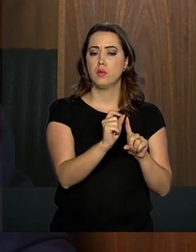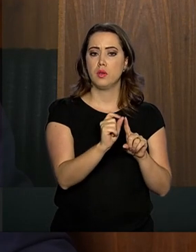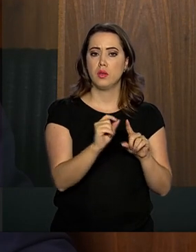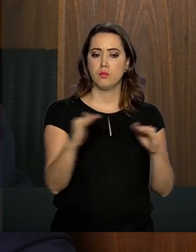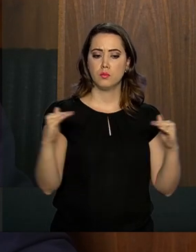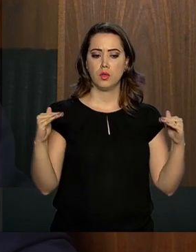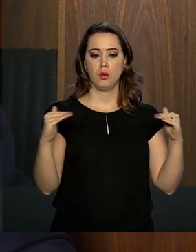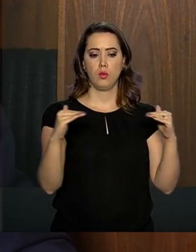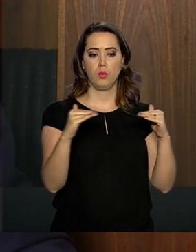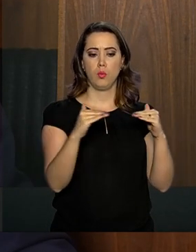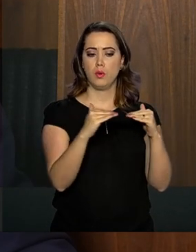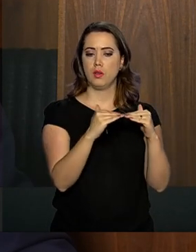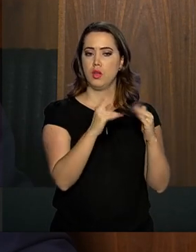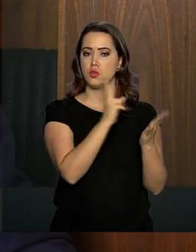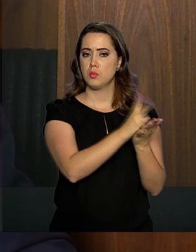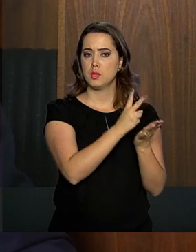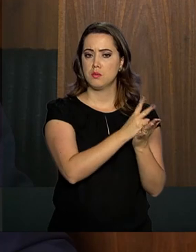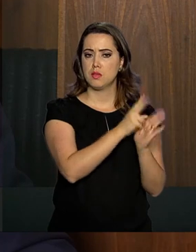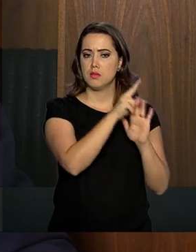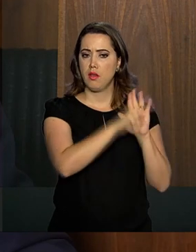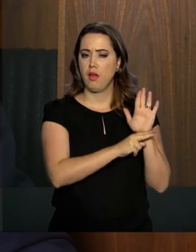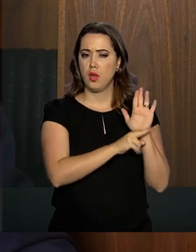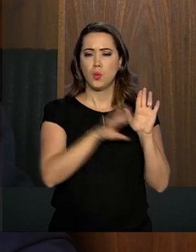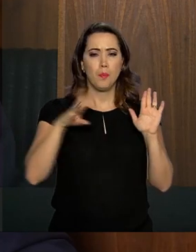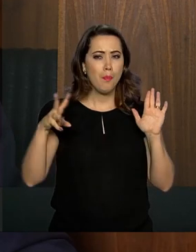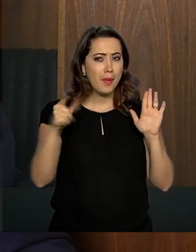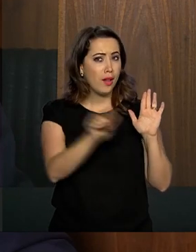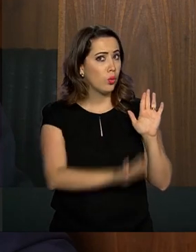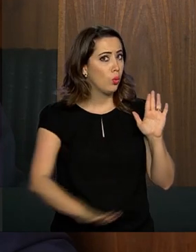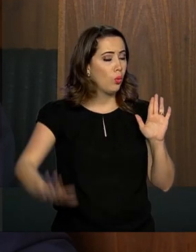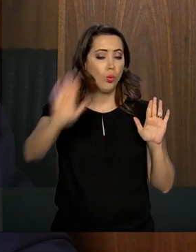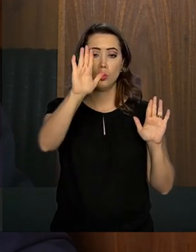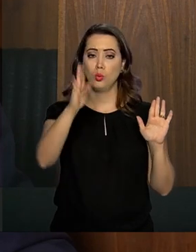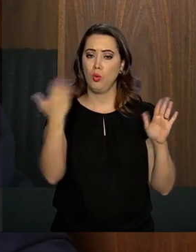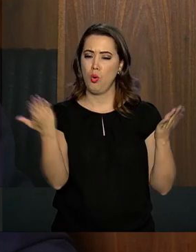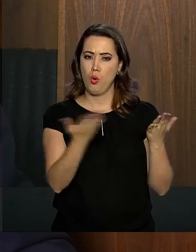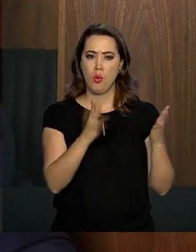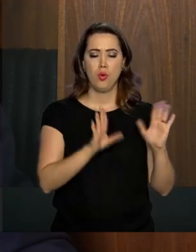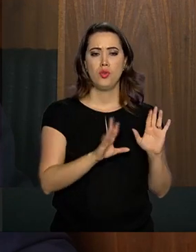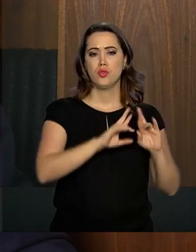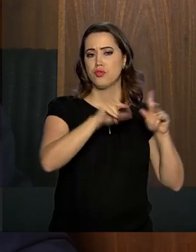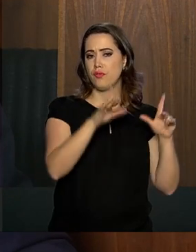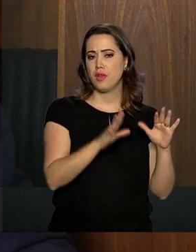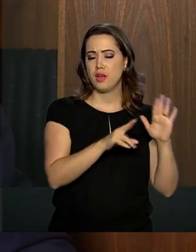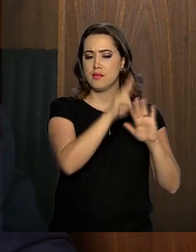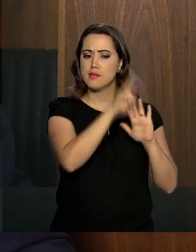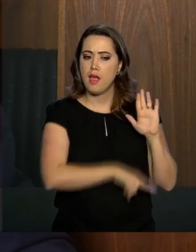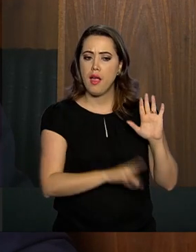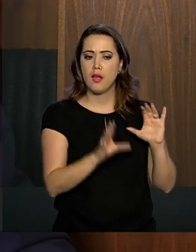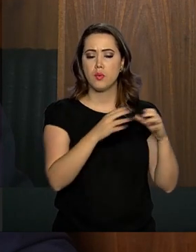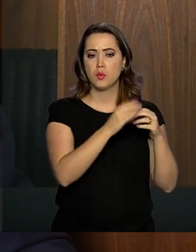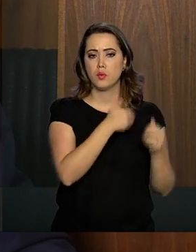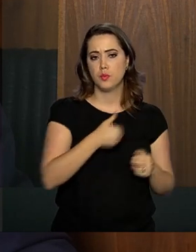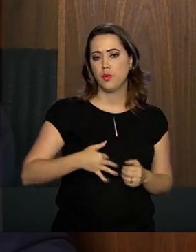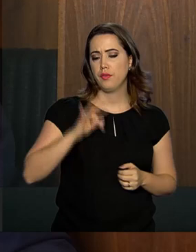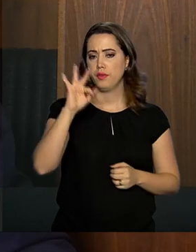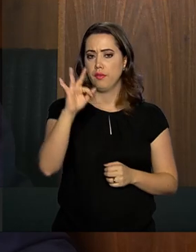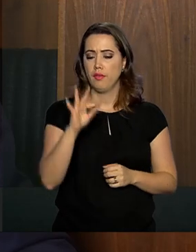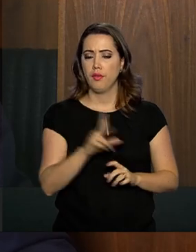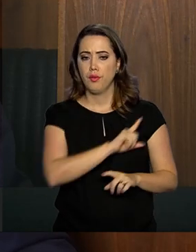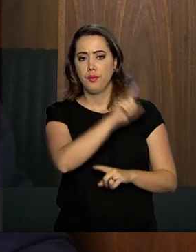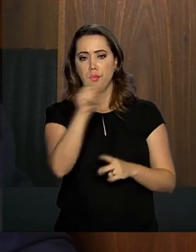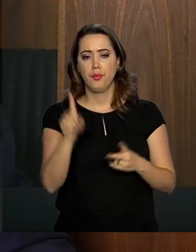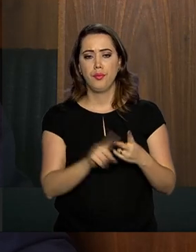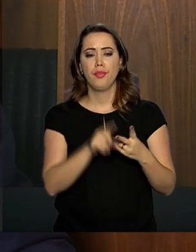equidade, ou seja, as mesmas regras para todos. Hoje existem regras diferentes para funcionários públicos federais, que é o nosso regime próprio,